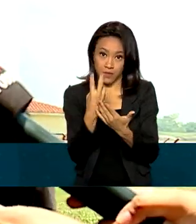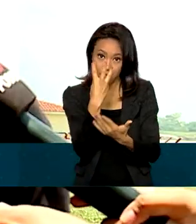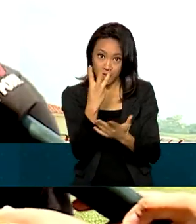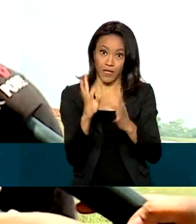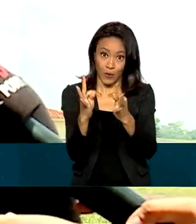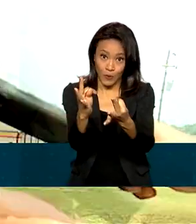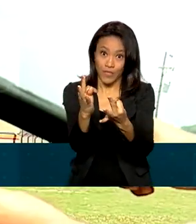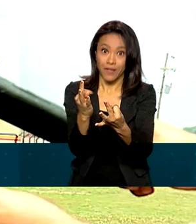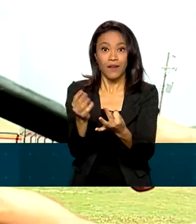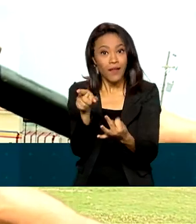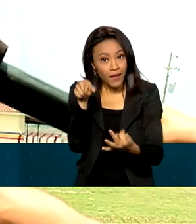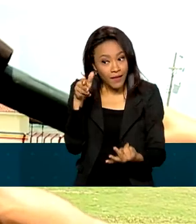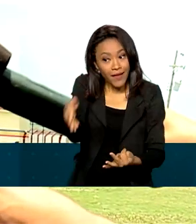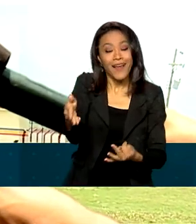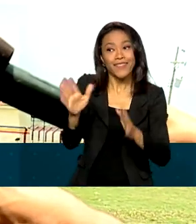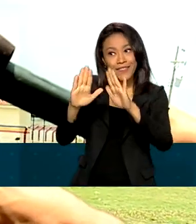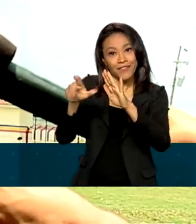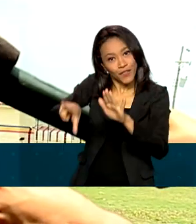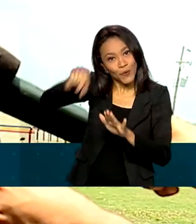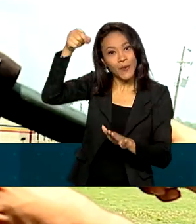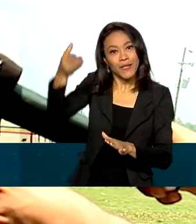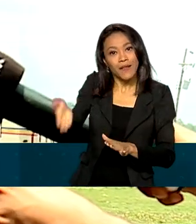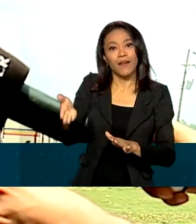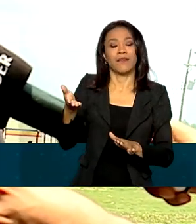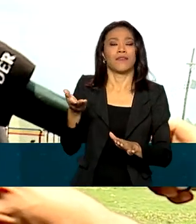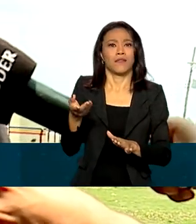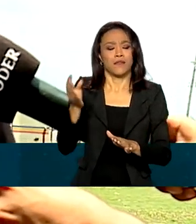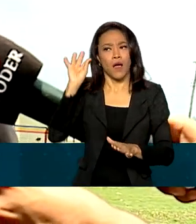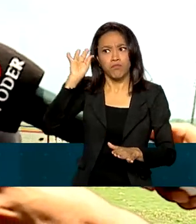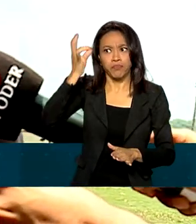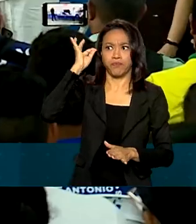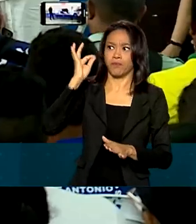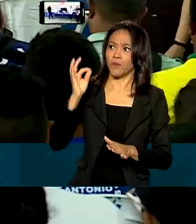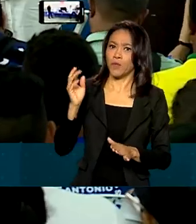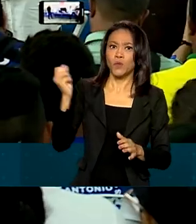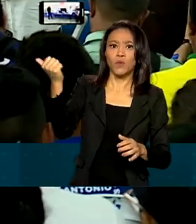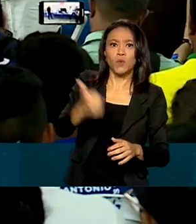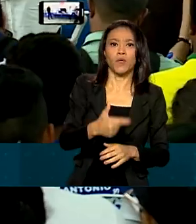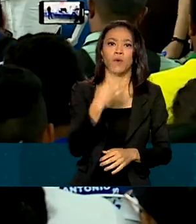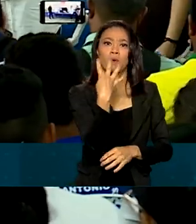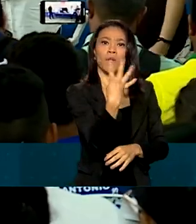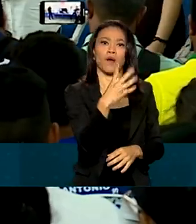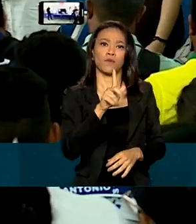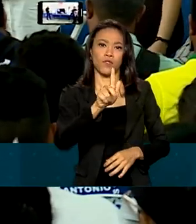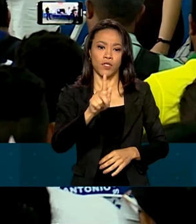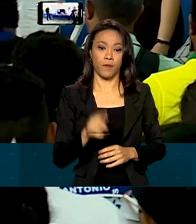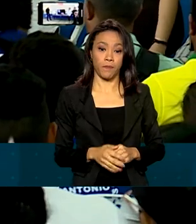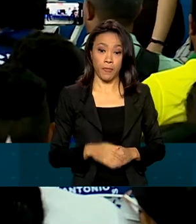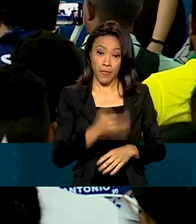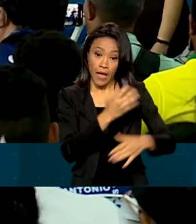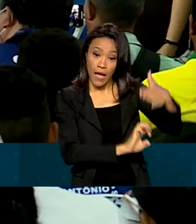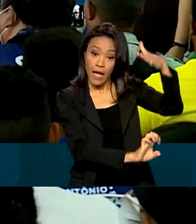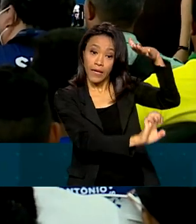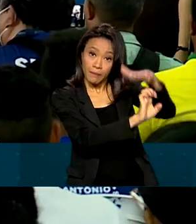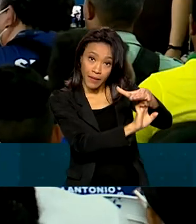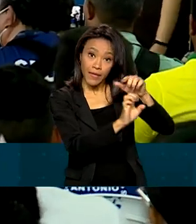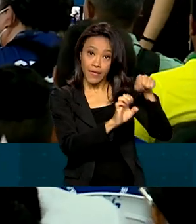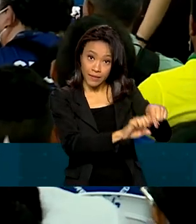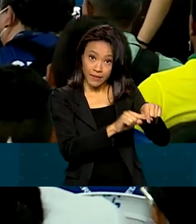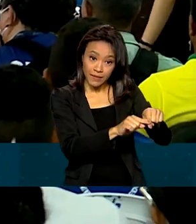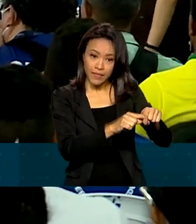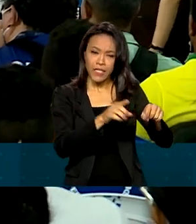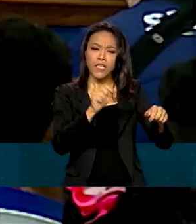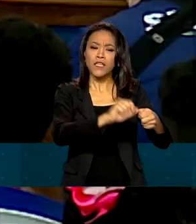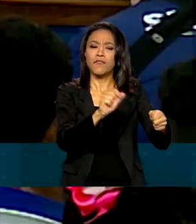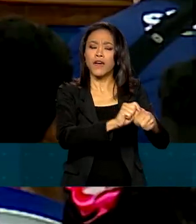escola é uma delas. E a gente está com uma velocidade aqui maior do que o 4G. A Starlink é uma empresa do grupo SpaceX, empresa de